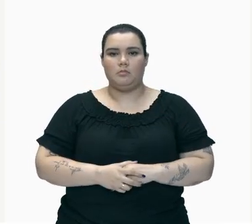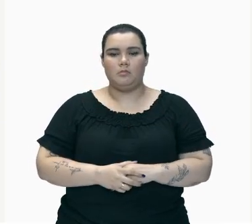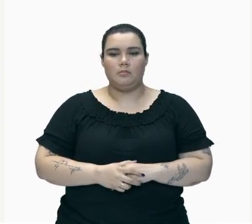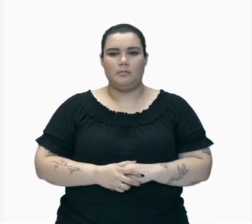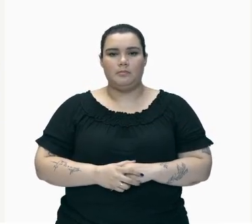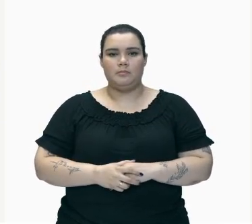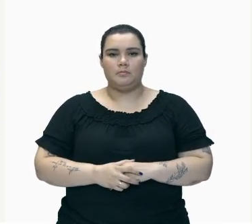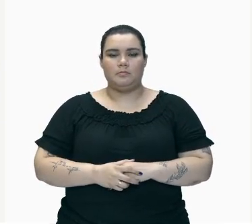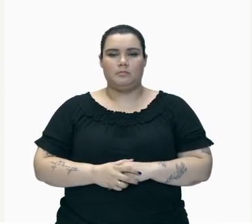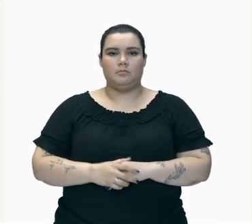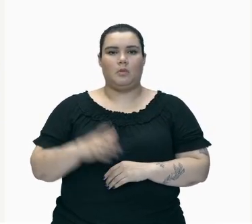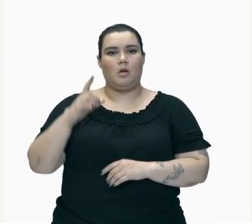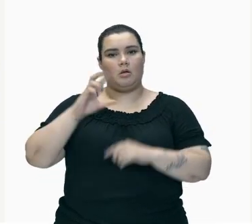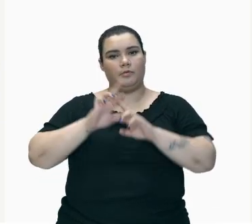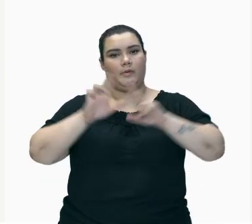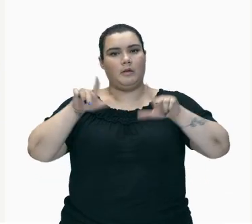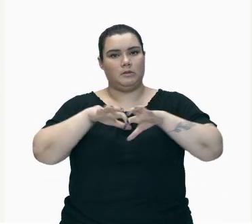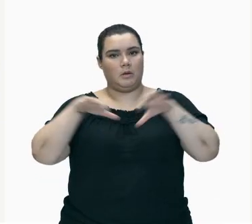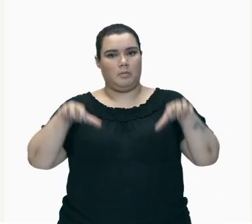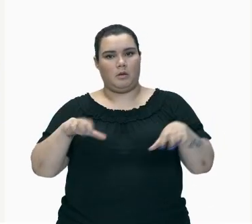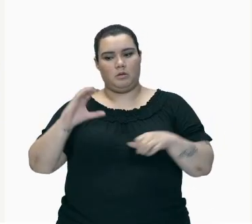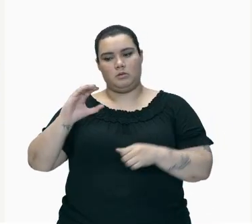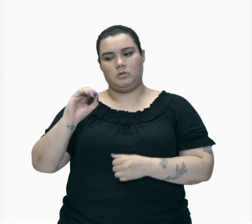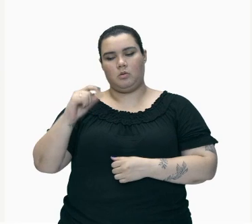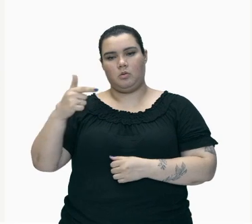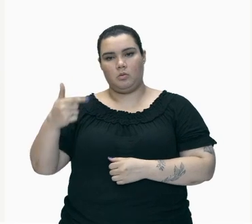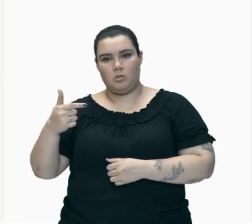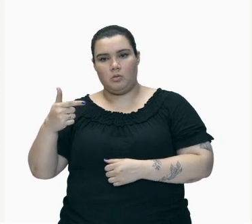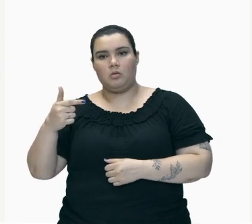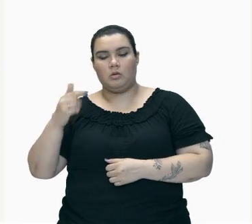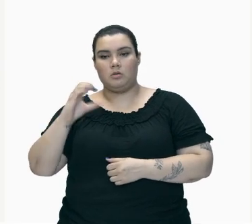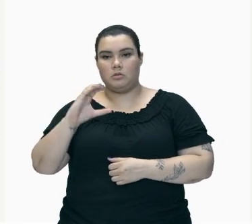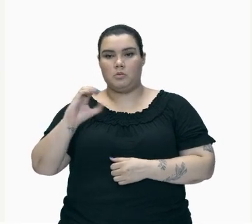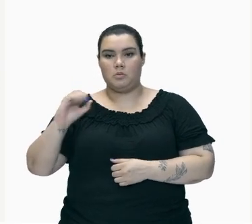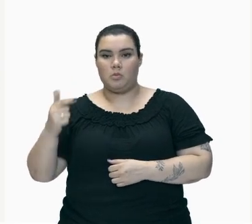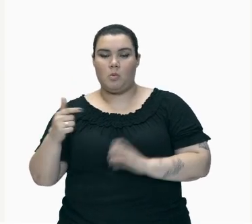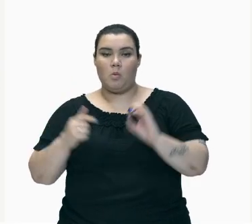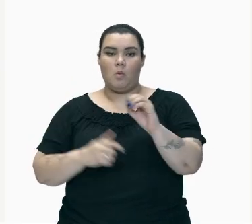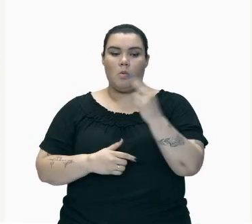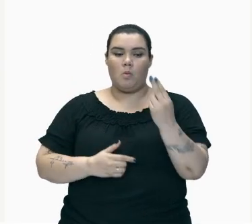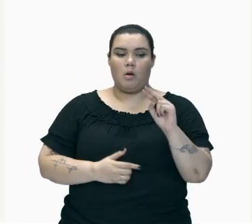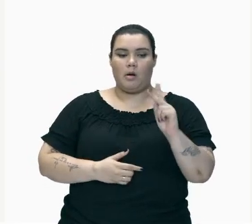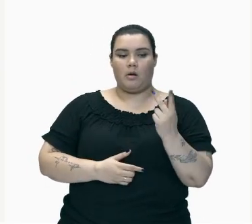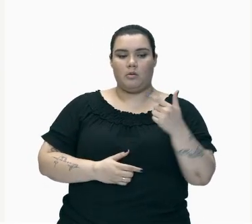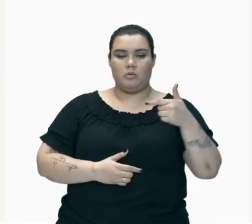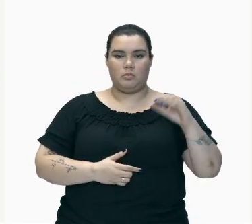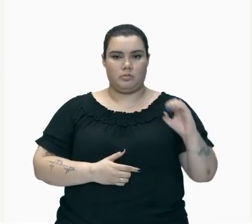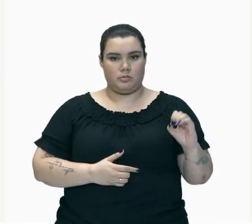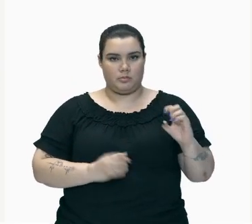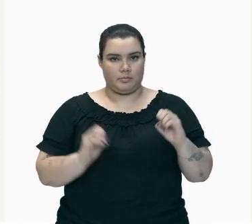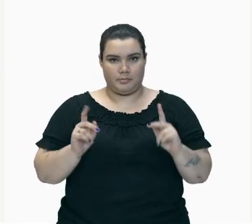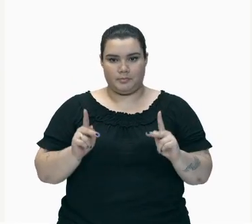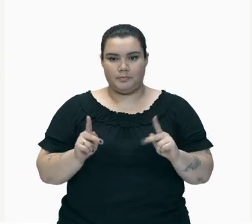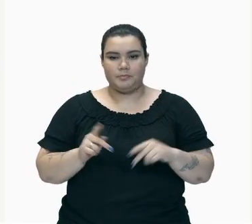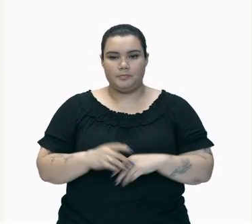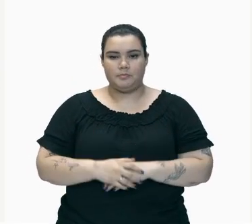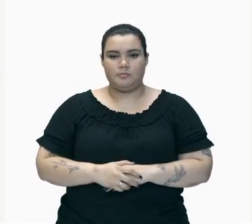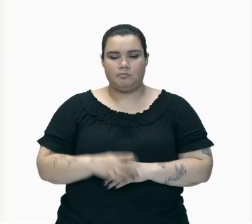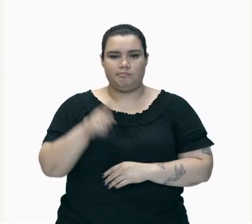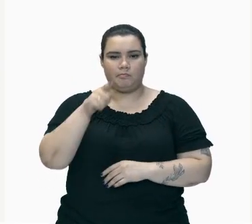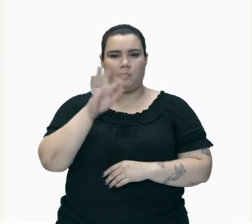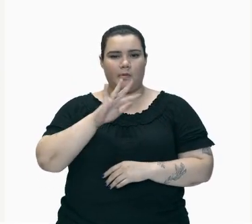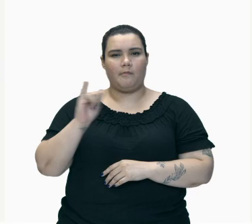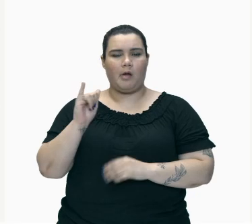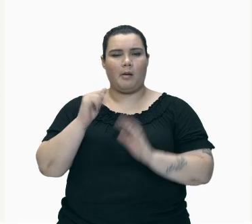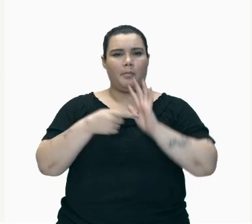água Ou Produz Um Ou Produz O Outro Tá Então Aqui Vocês Vão Ver Daqui a Pouco Essa